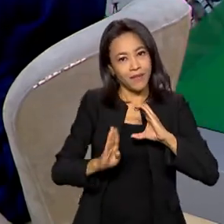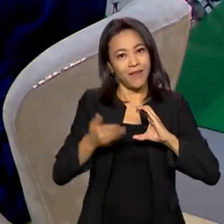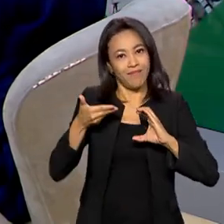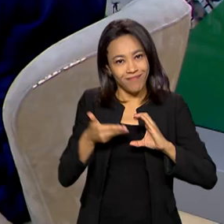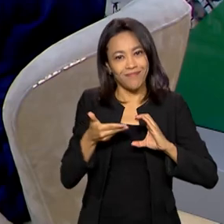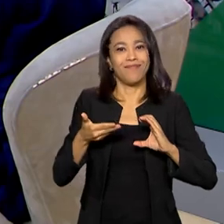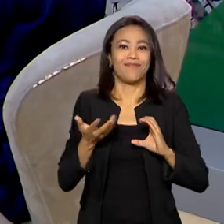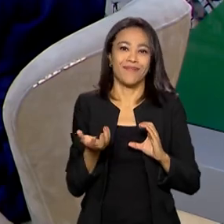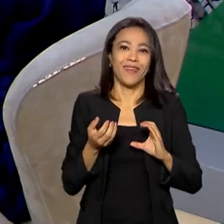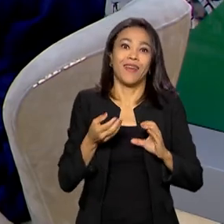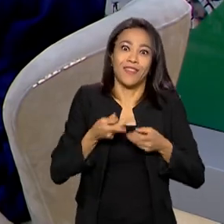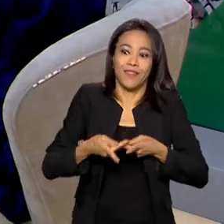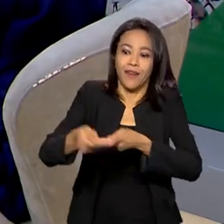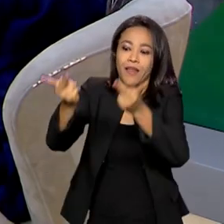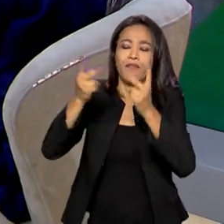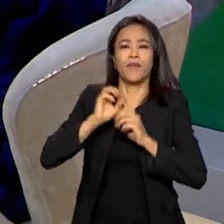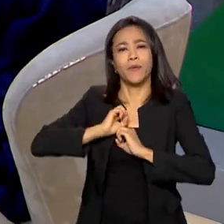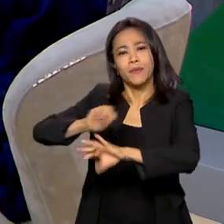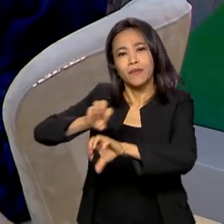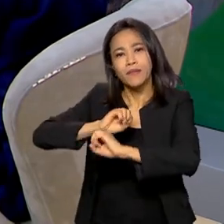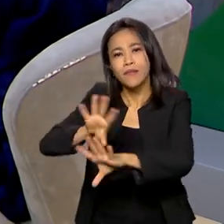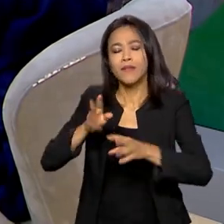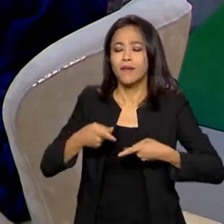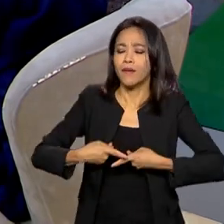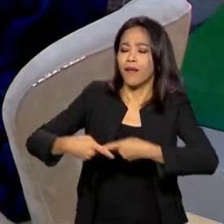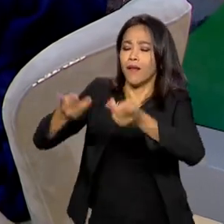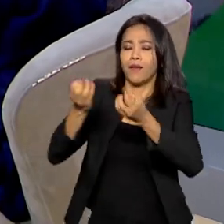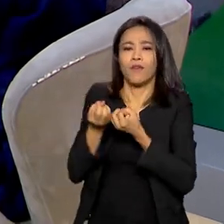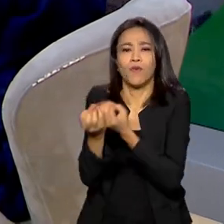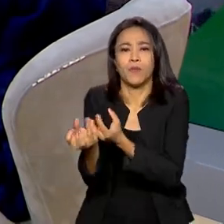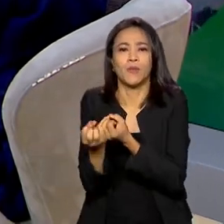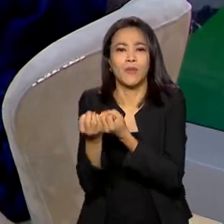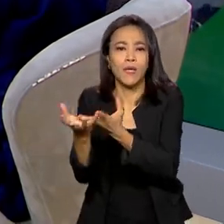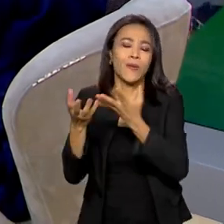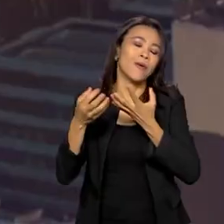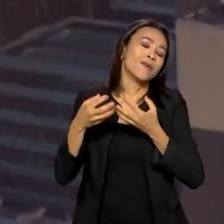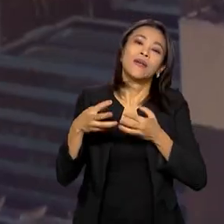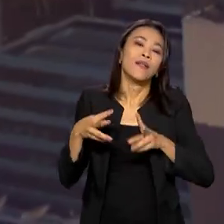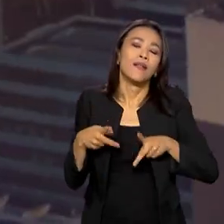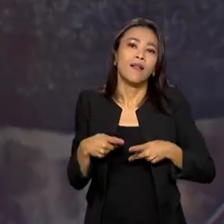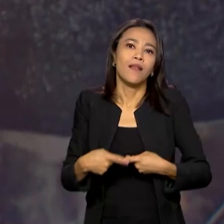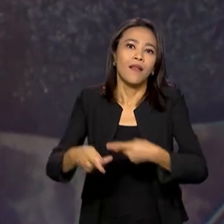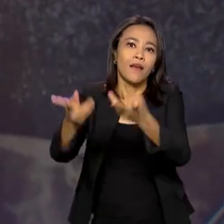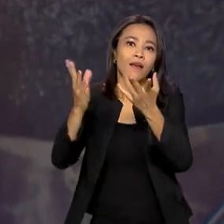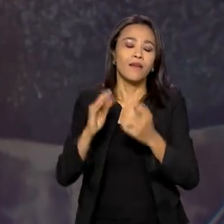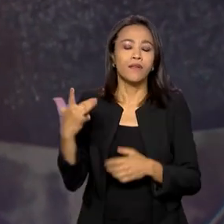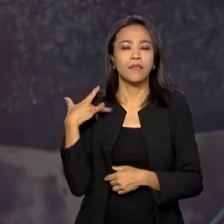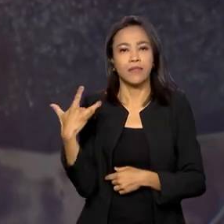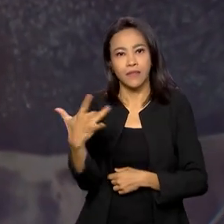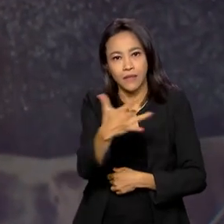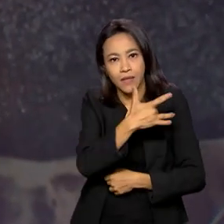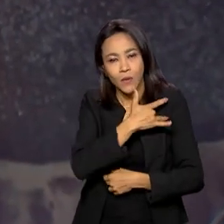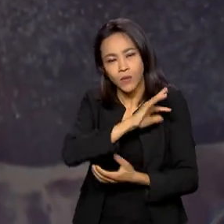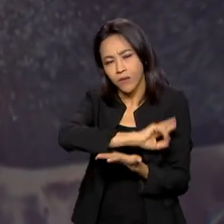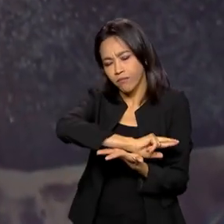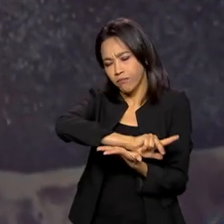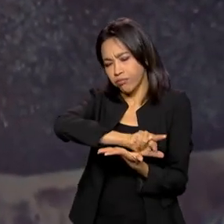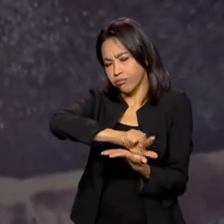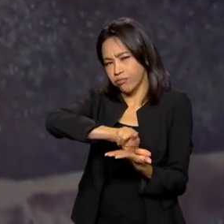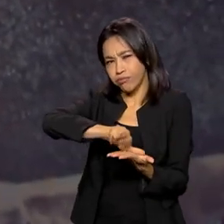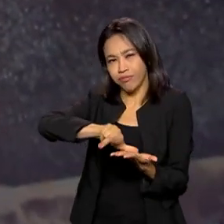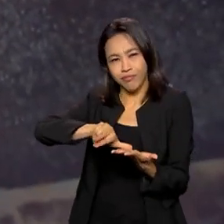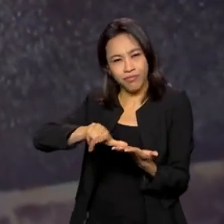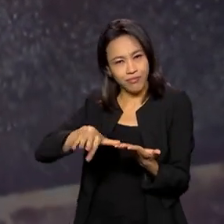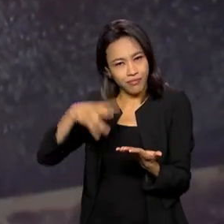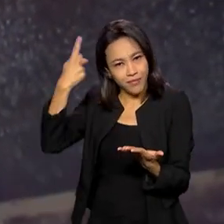E levando o canal da IBC a gente leva educação, gente leva informação, a gente leva o canal de saúde e todos os benefícios do